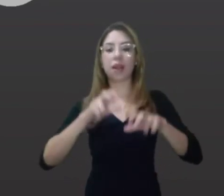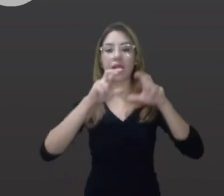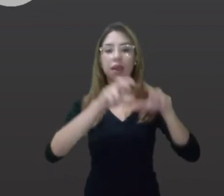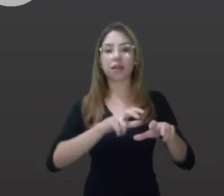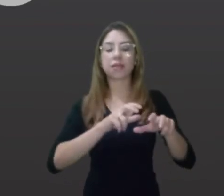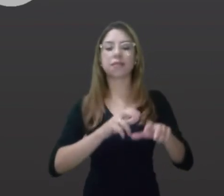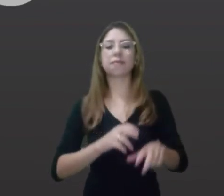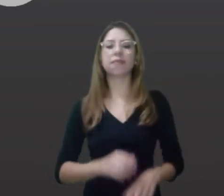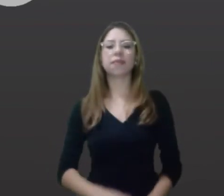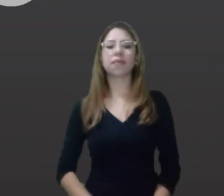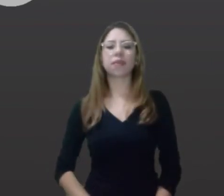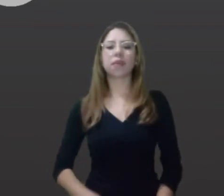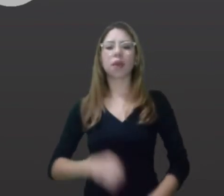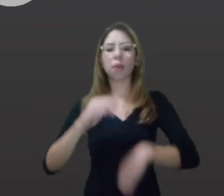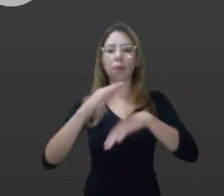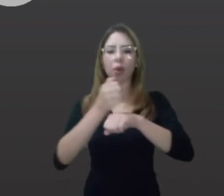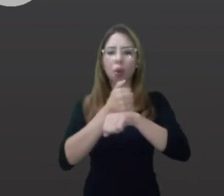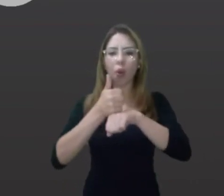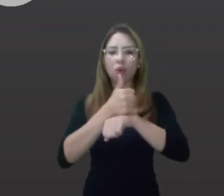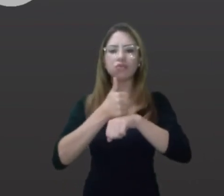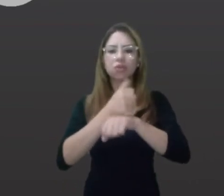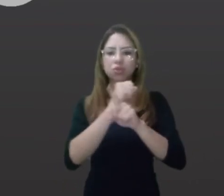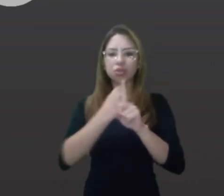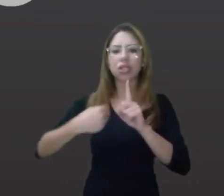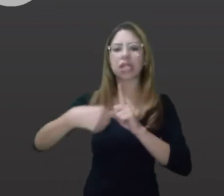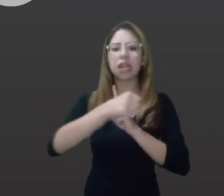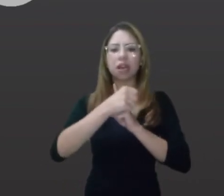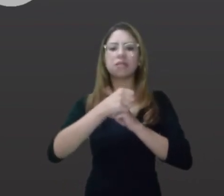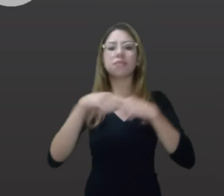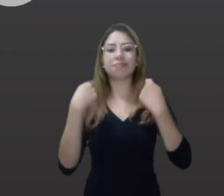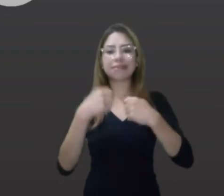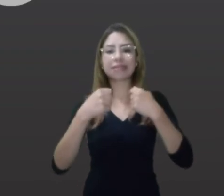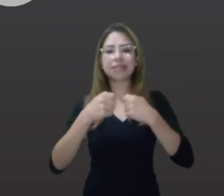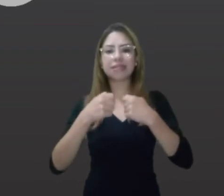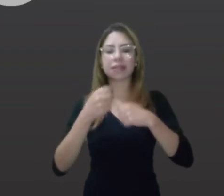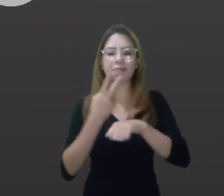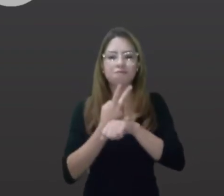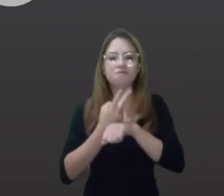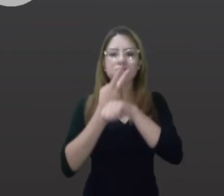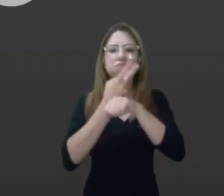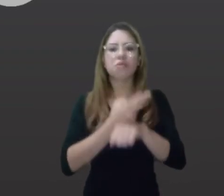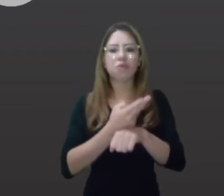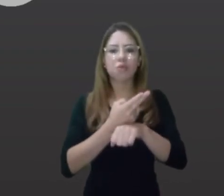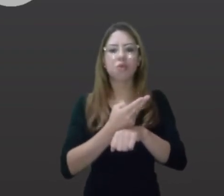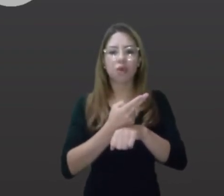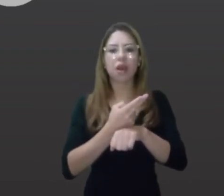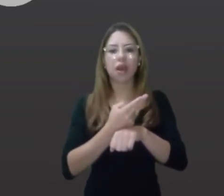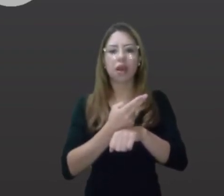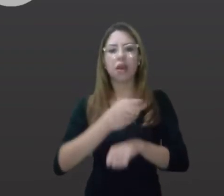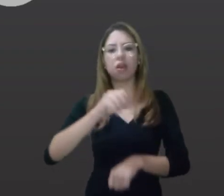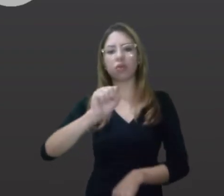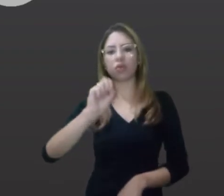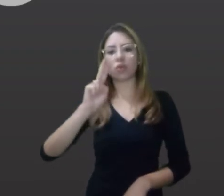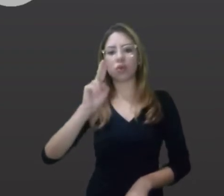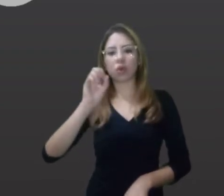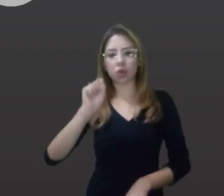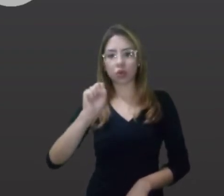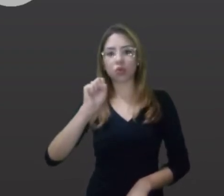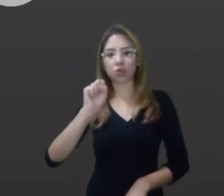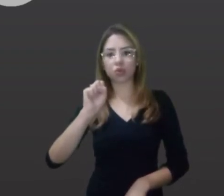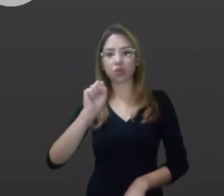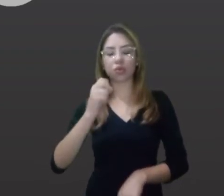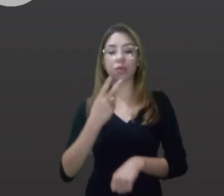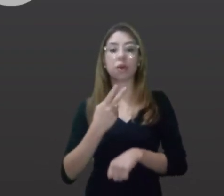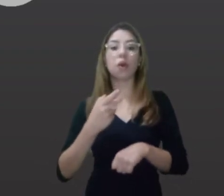a sociedade, quer seja profissional ou leiga, a se engajar em procurar os recursos oferecidos pelo Sistema Único de Saúde ou